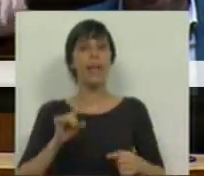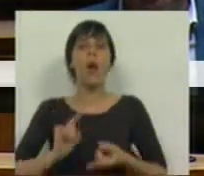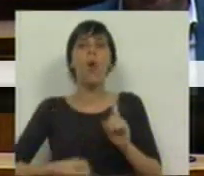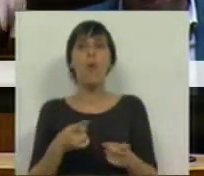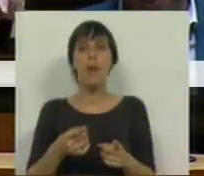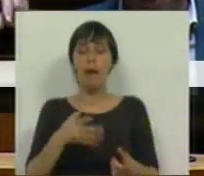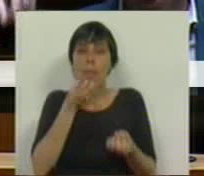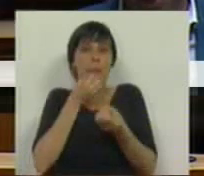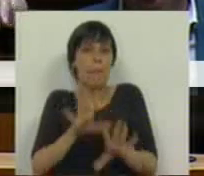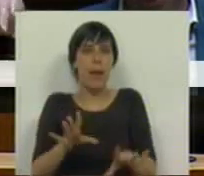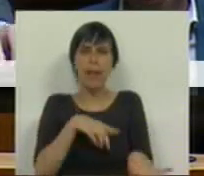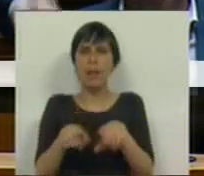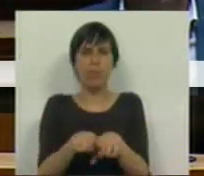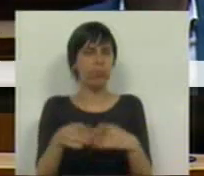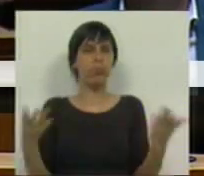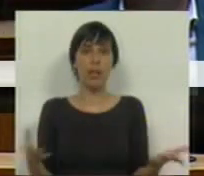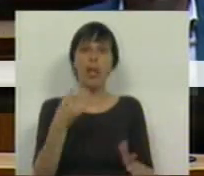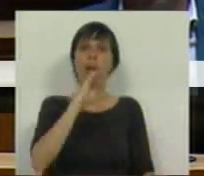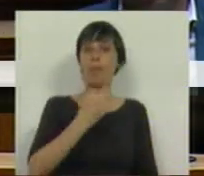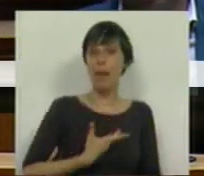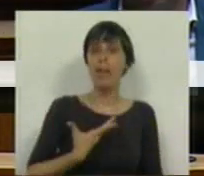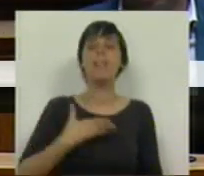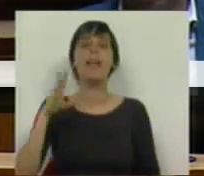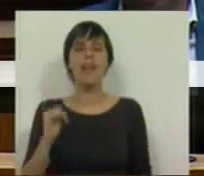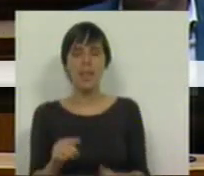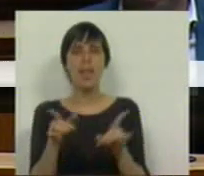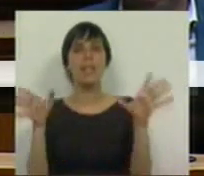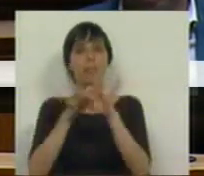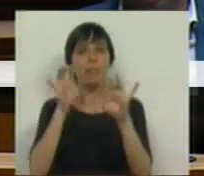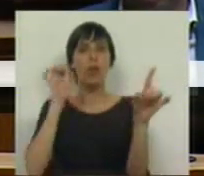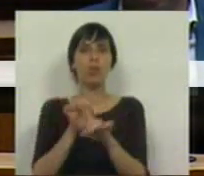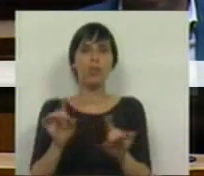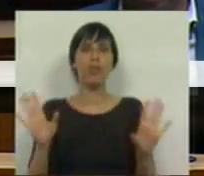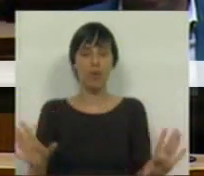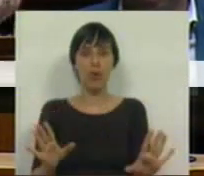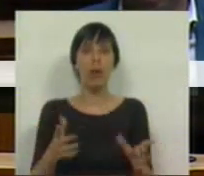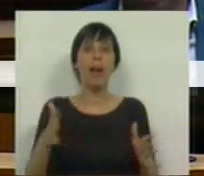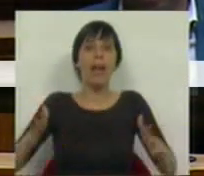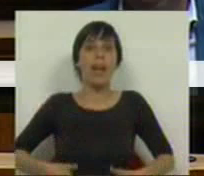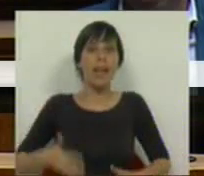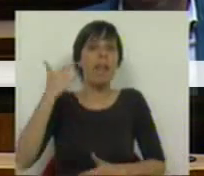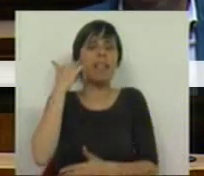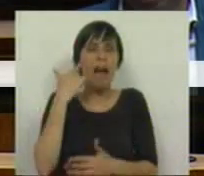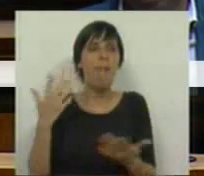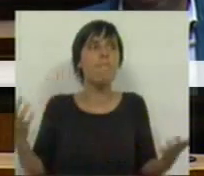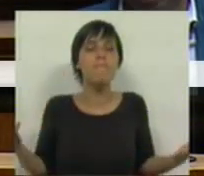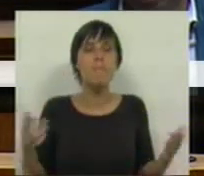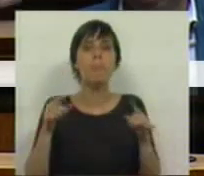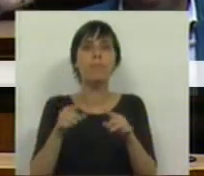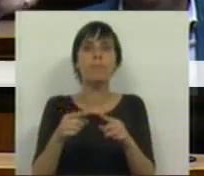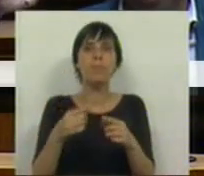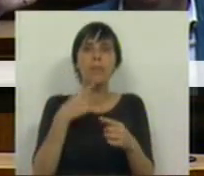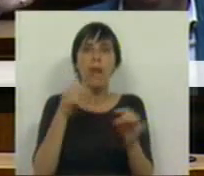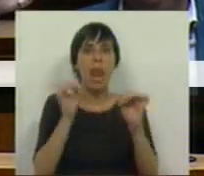é uma perda política do PSD e do CDS em relação aos professores. Passada à greve, nem sequer é